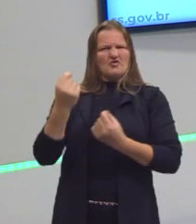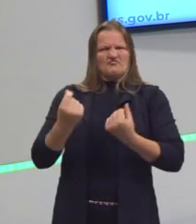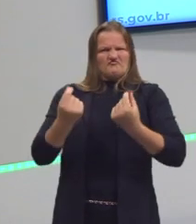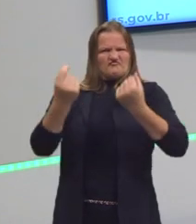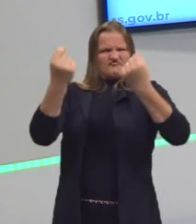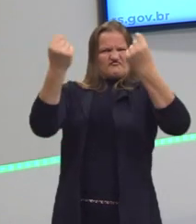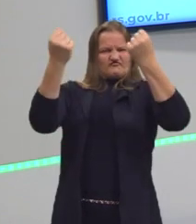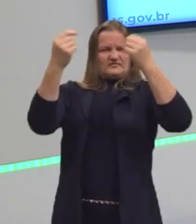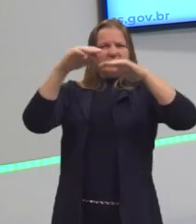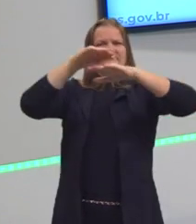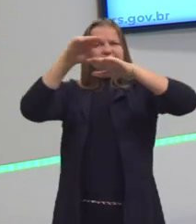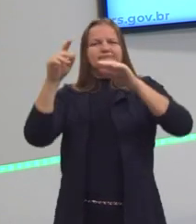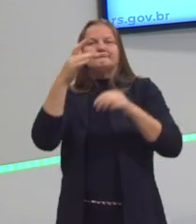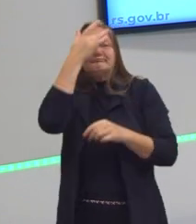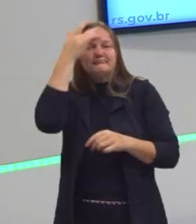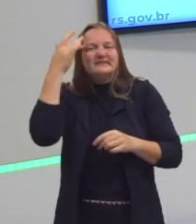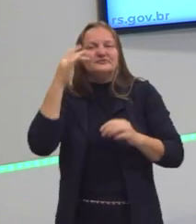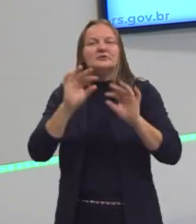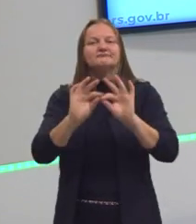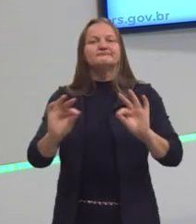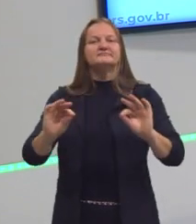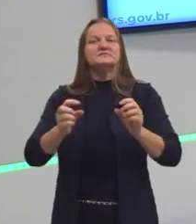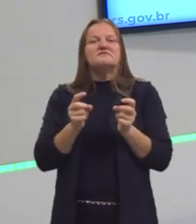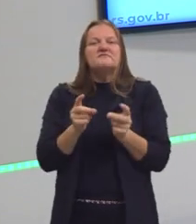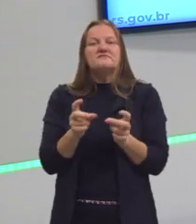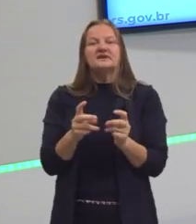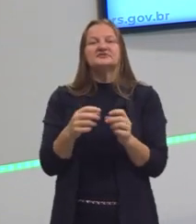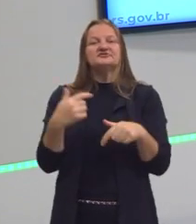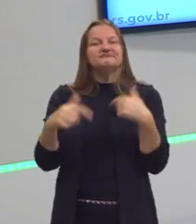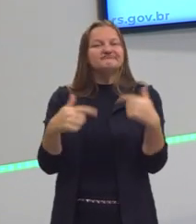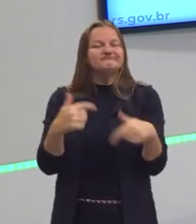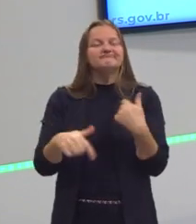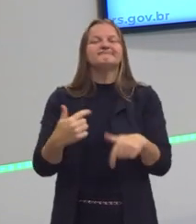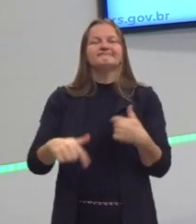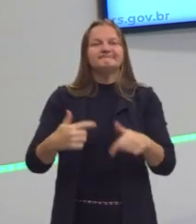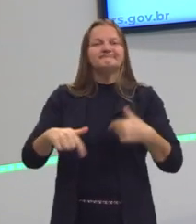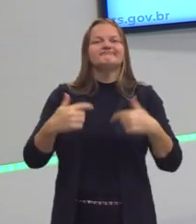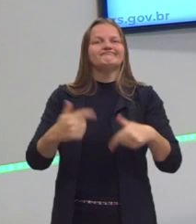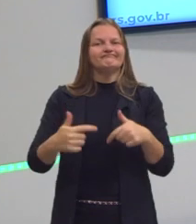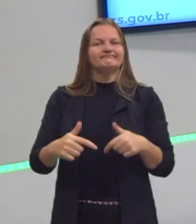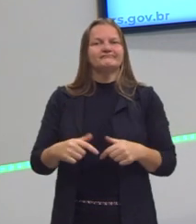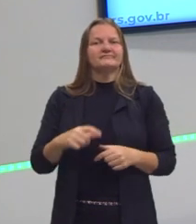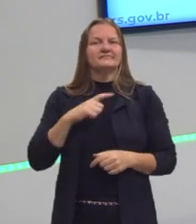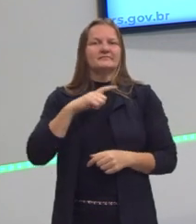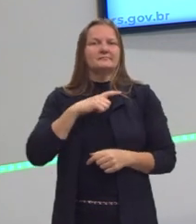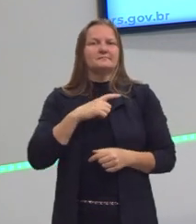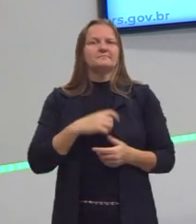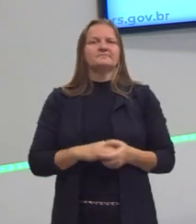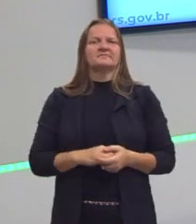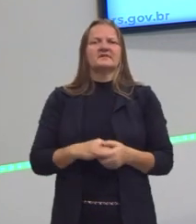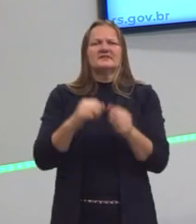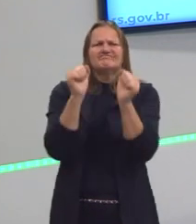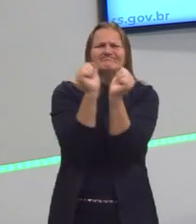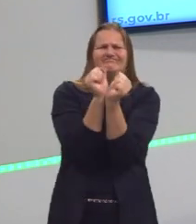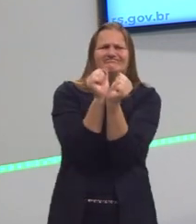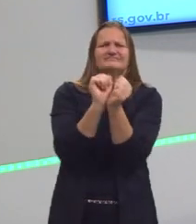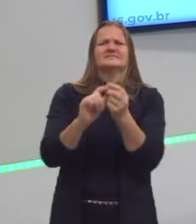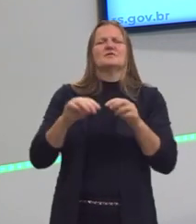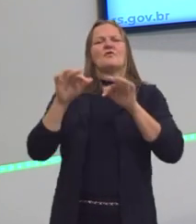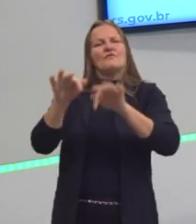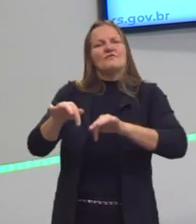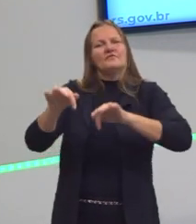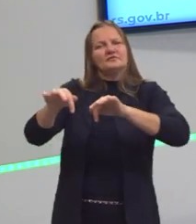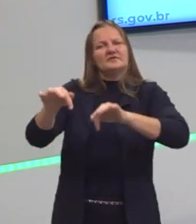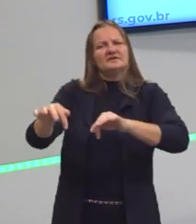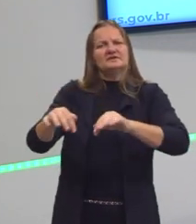e as pessoas que vendem a sua força de trabalho. Seja lá na Grécia, quando tinha escravos, seja no feudalismo,